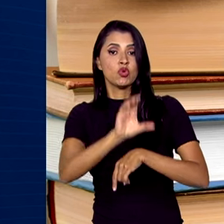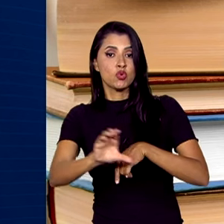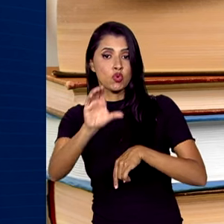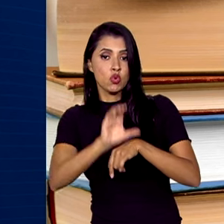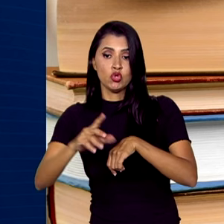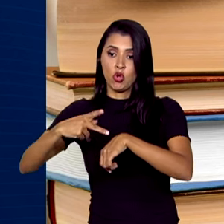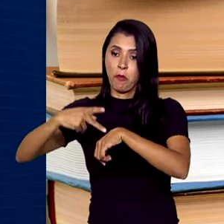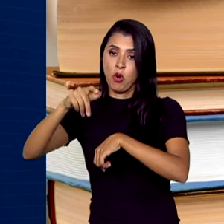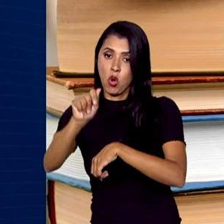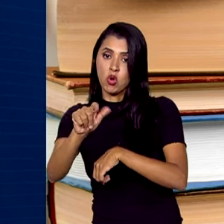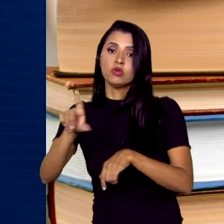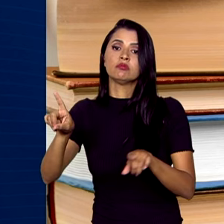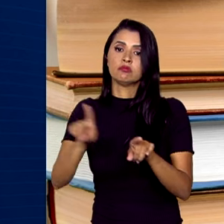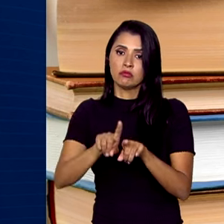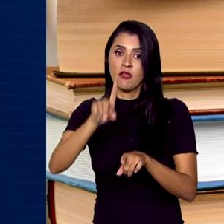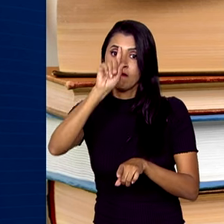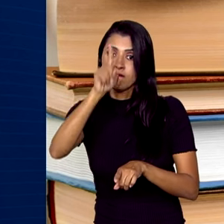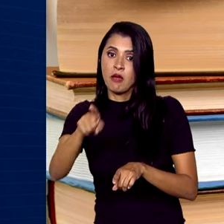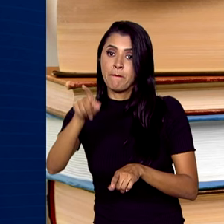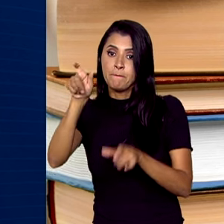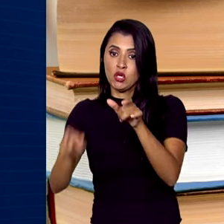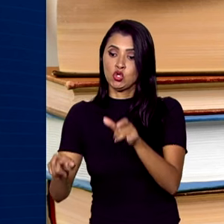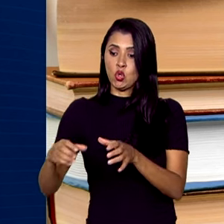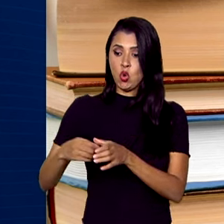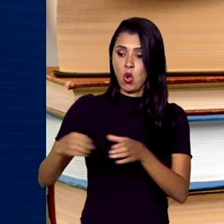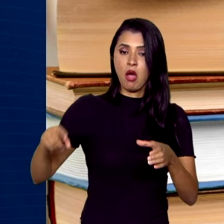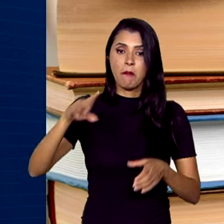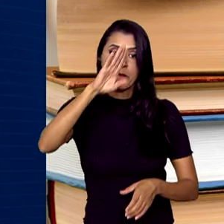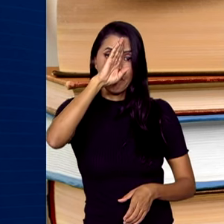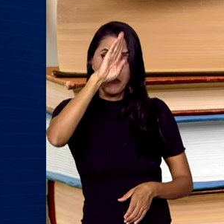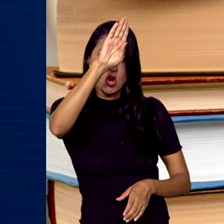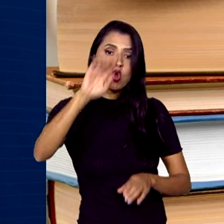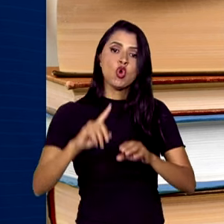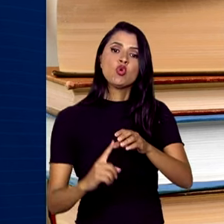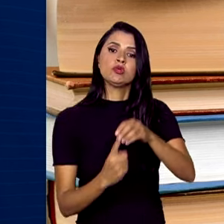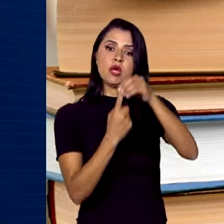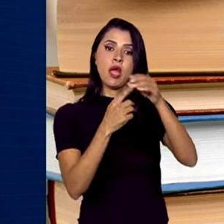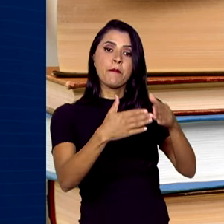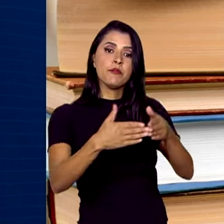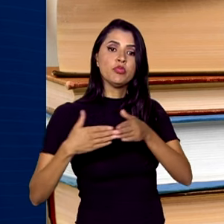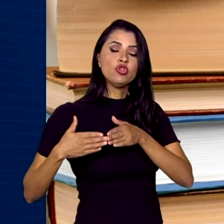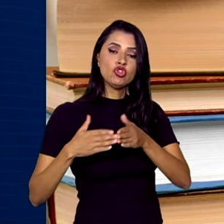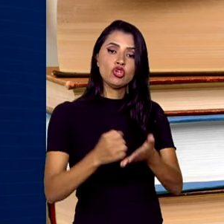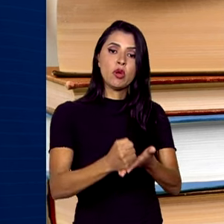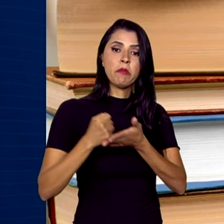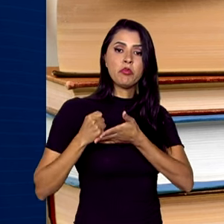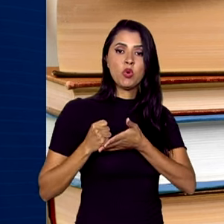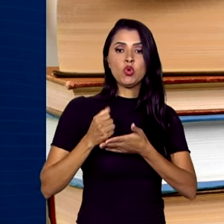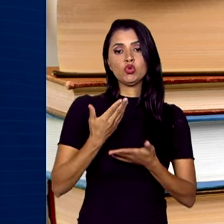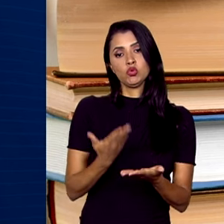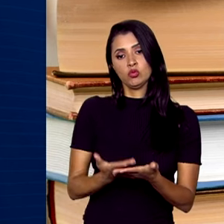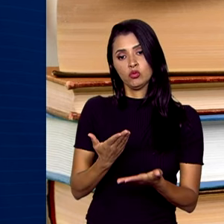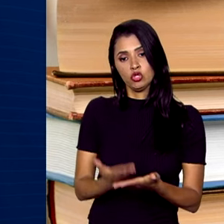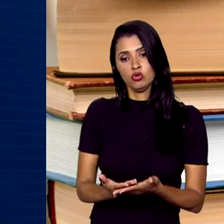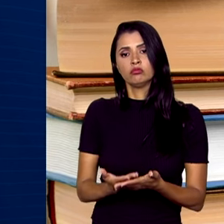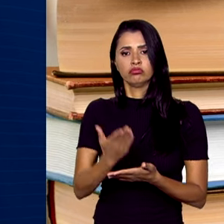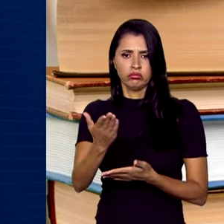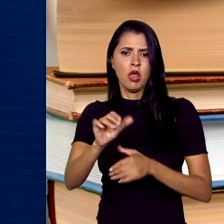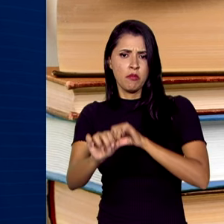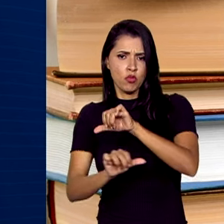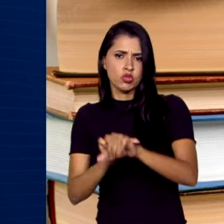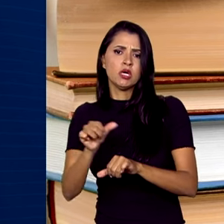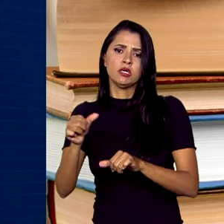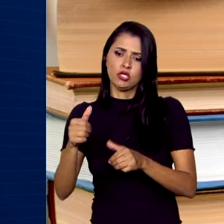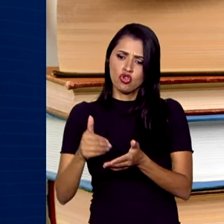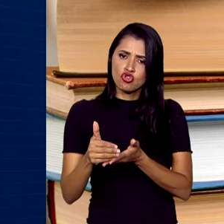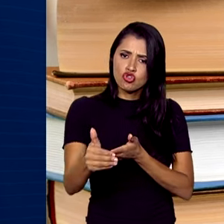-graduação e determina que os cotistas tenham prioridade ao solicitar o auxílio estudantil. As mudanças já valem para a